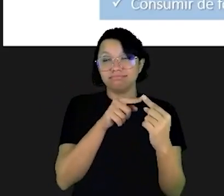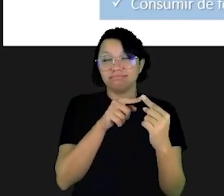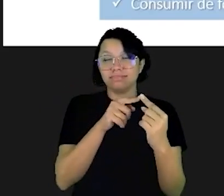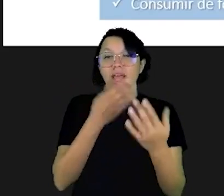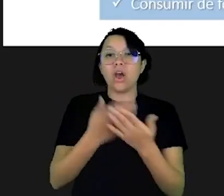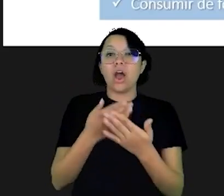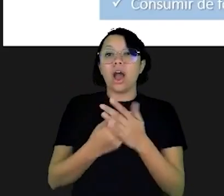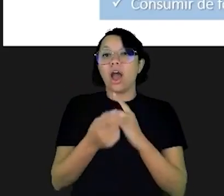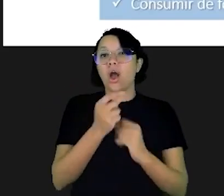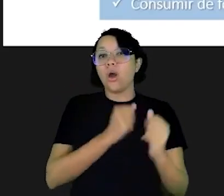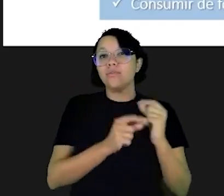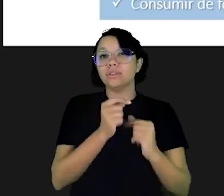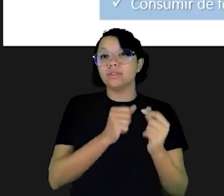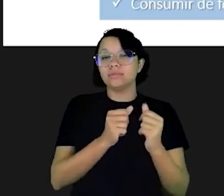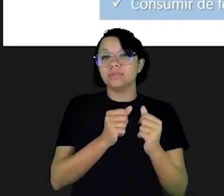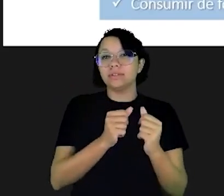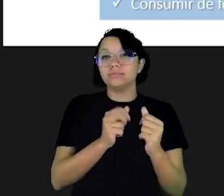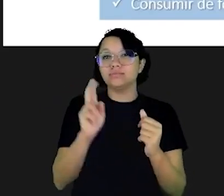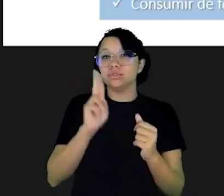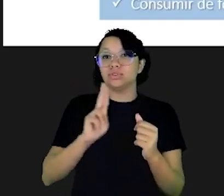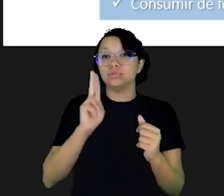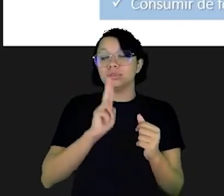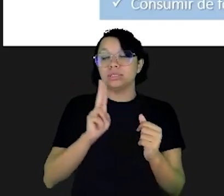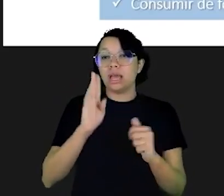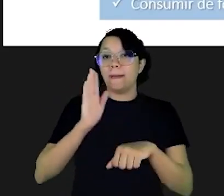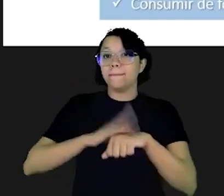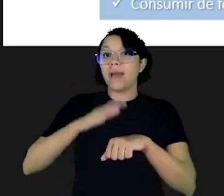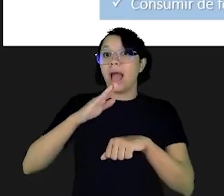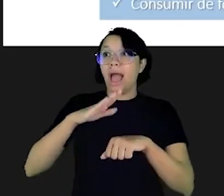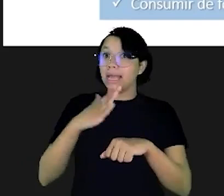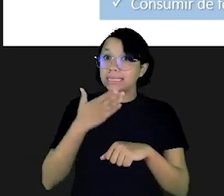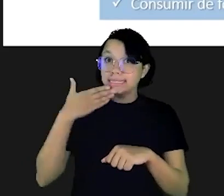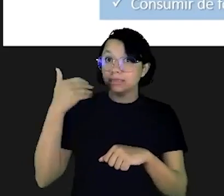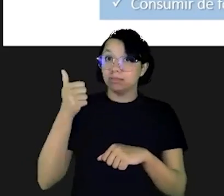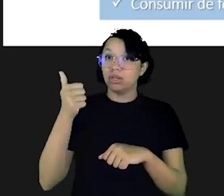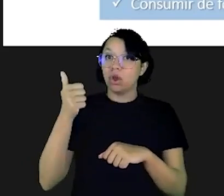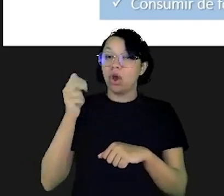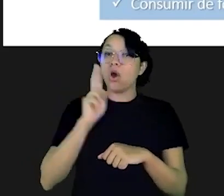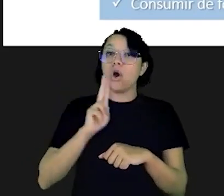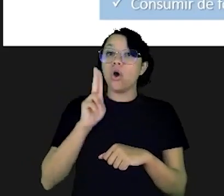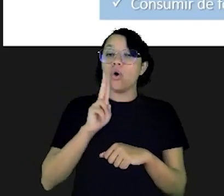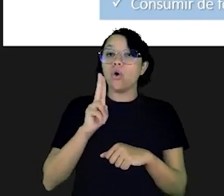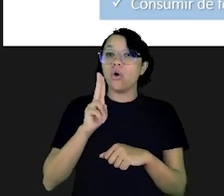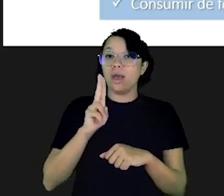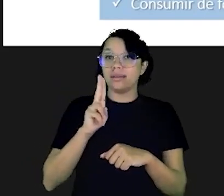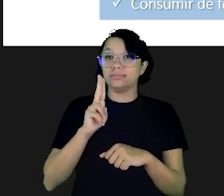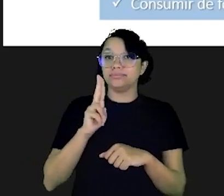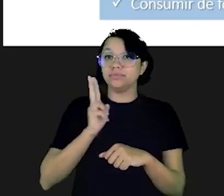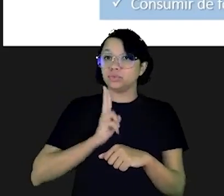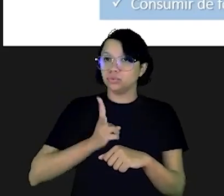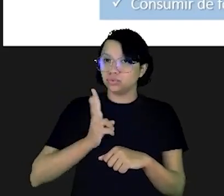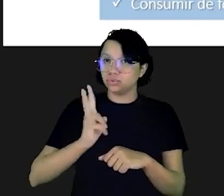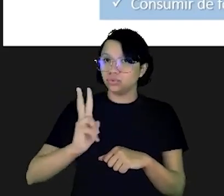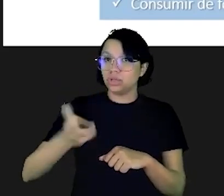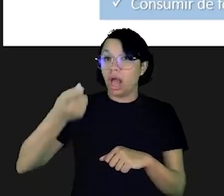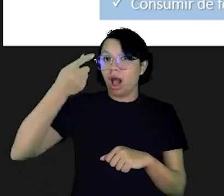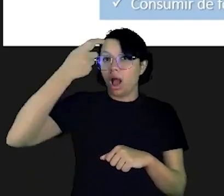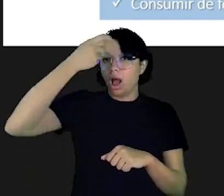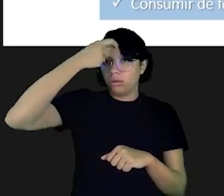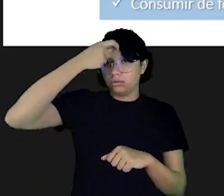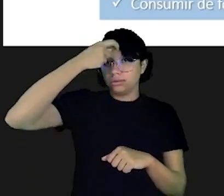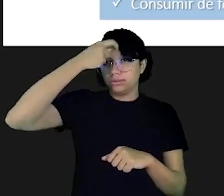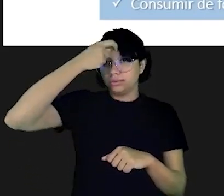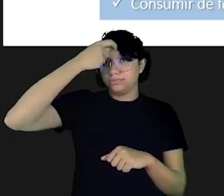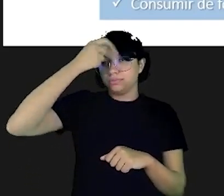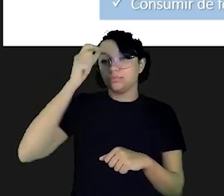propósito da educação financeira, é que você possa consumir cada vez mais e melhor, consumir de forma